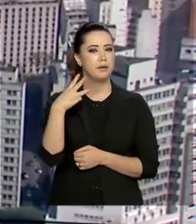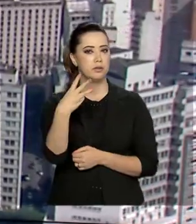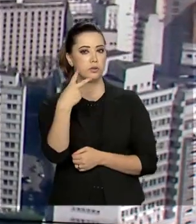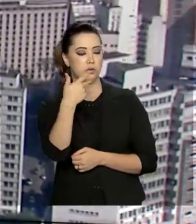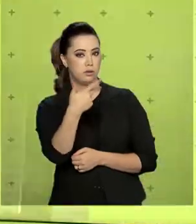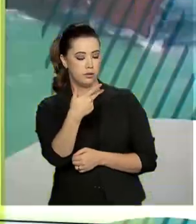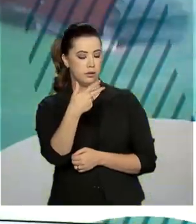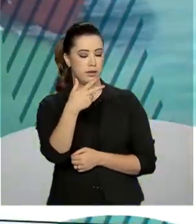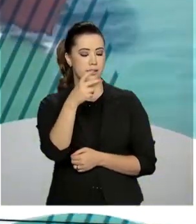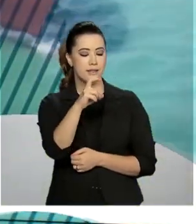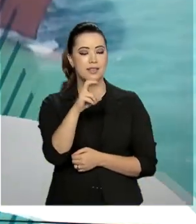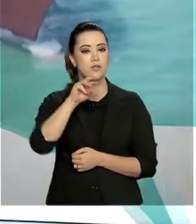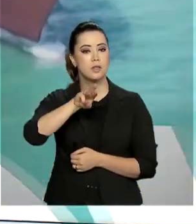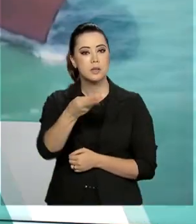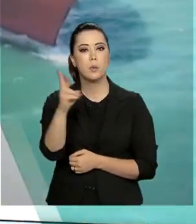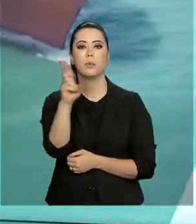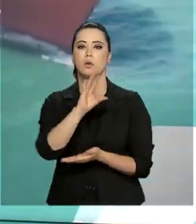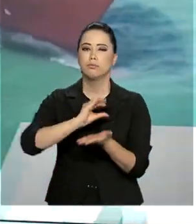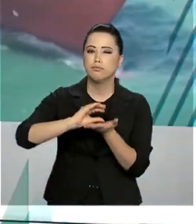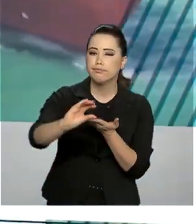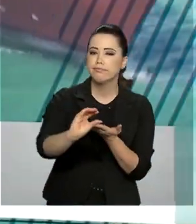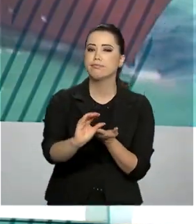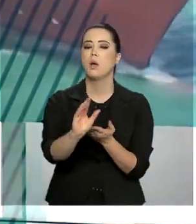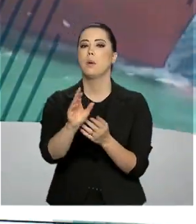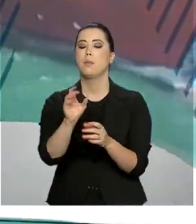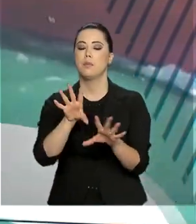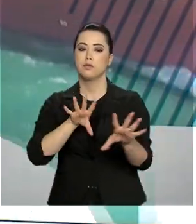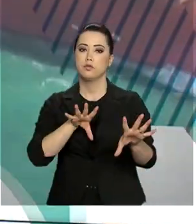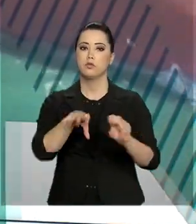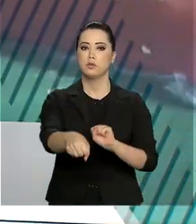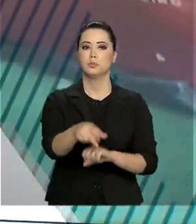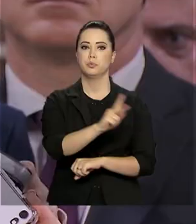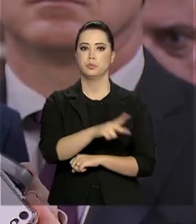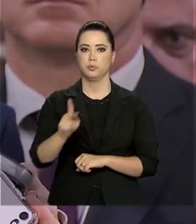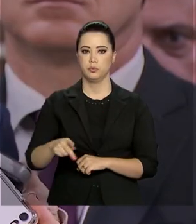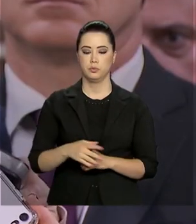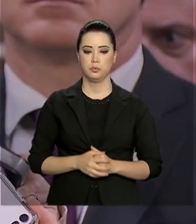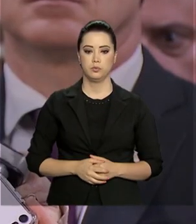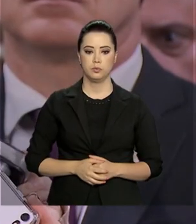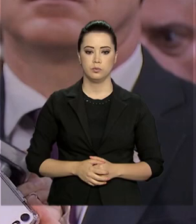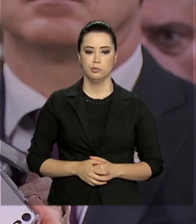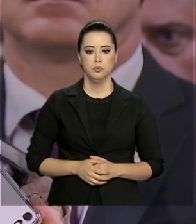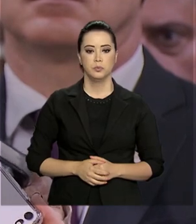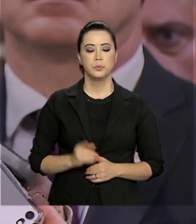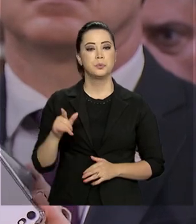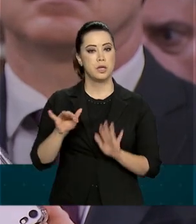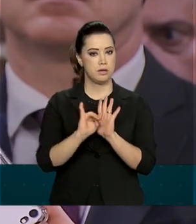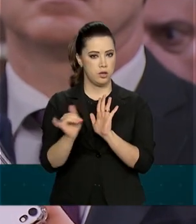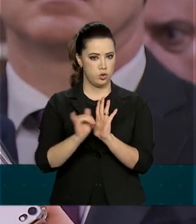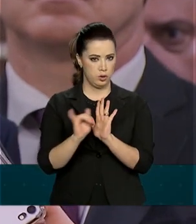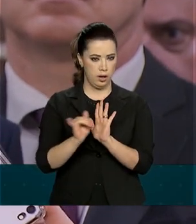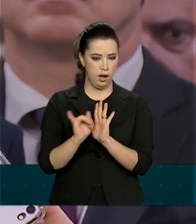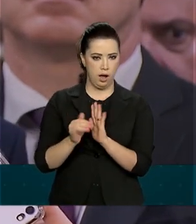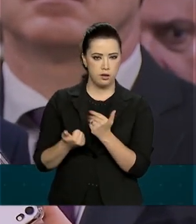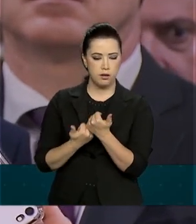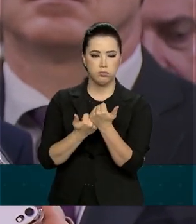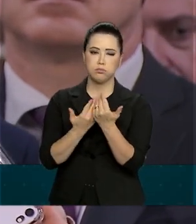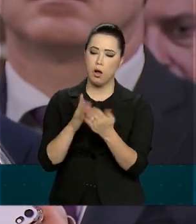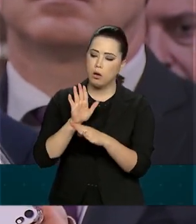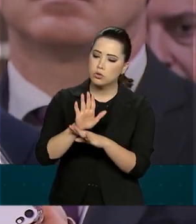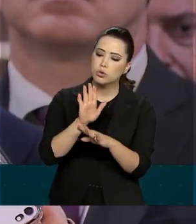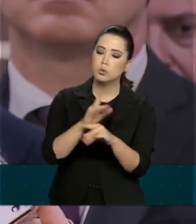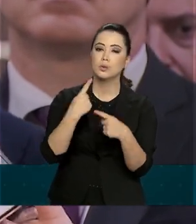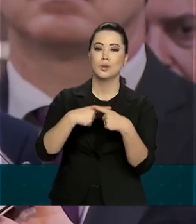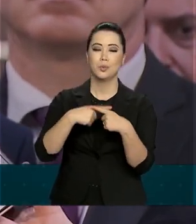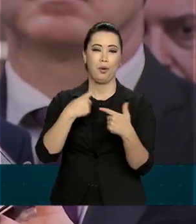325 milhões de reais para a formação de professores. Esses editais ajudam a corrigir problemas